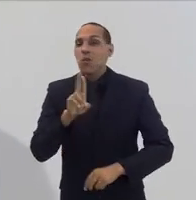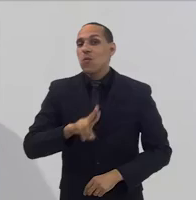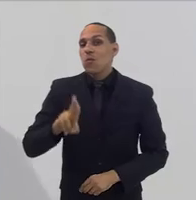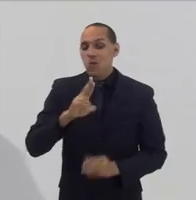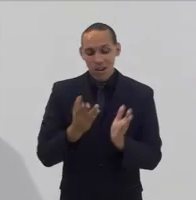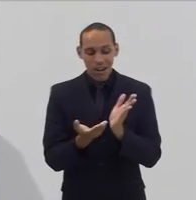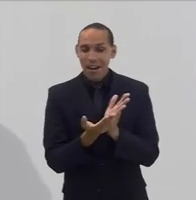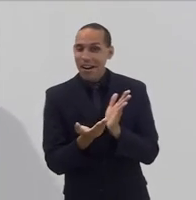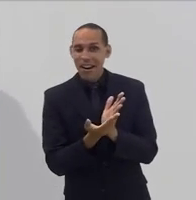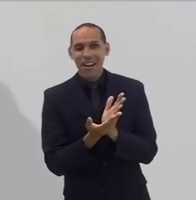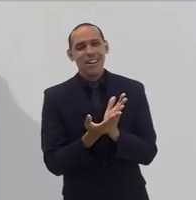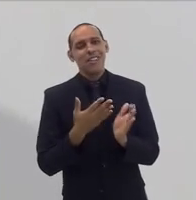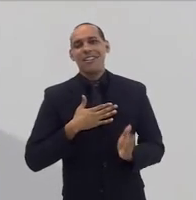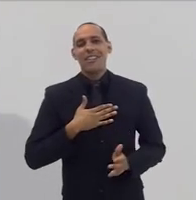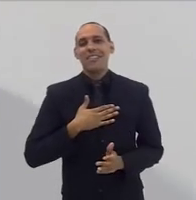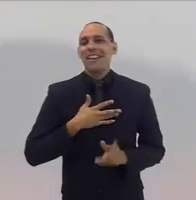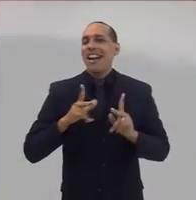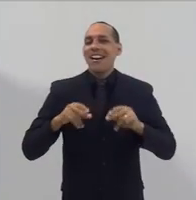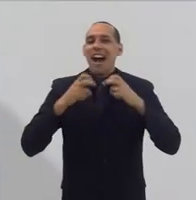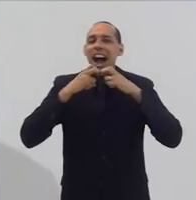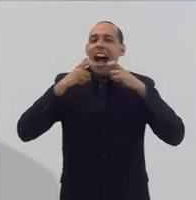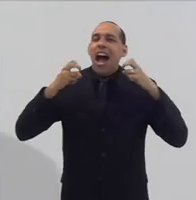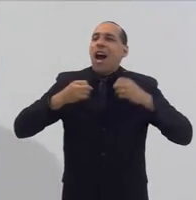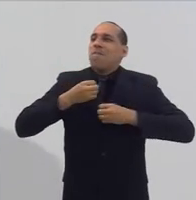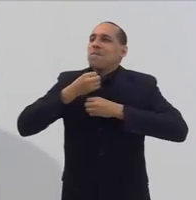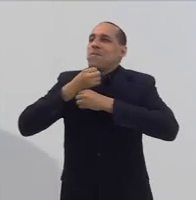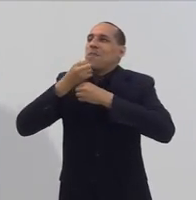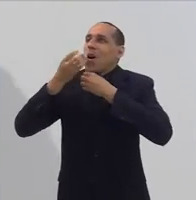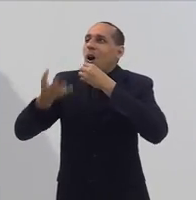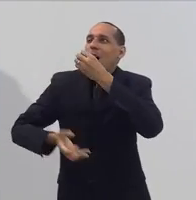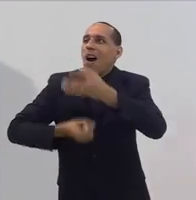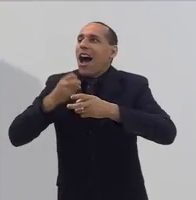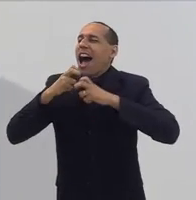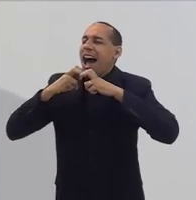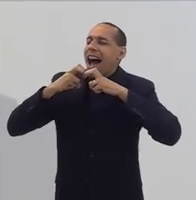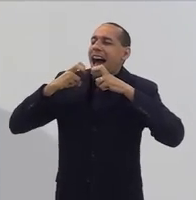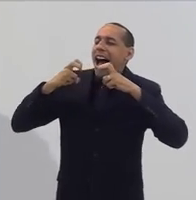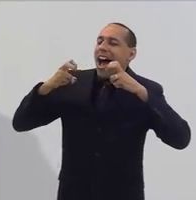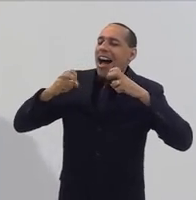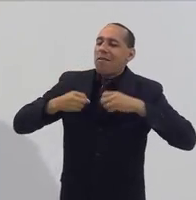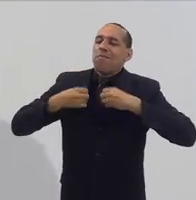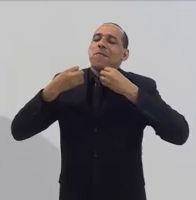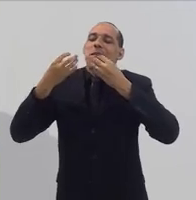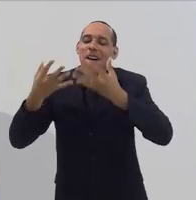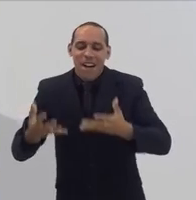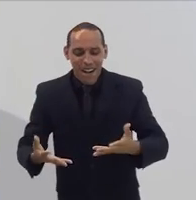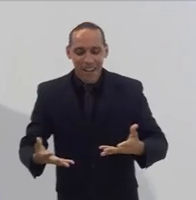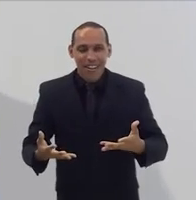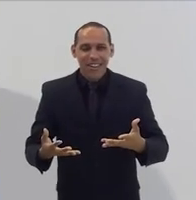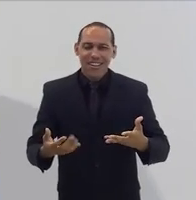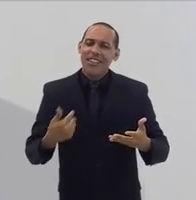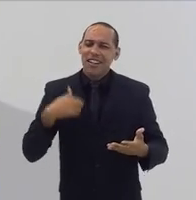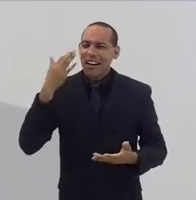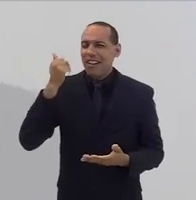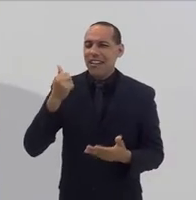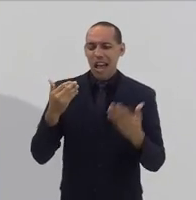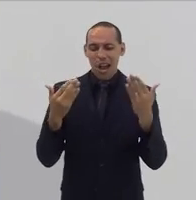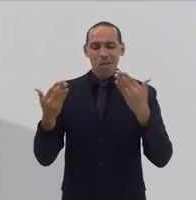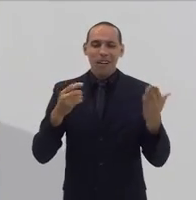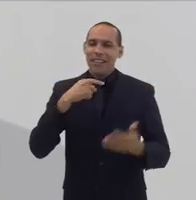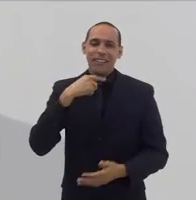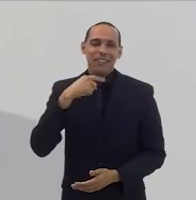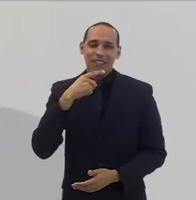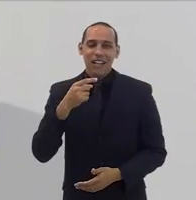do evangelho, para mim foi assim, ah, um grito para fora. Eu sei que não tem comparação, eu tenho